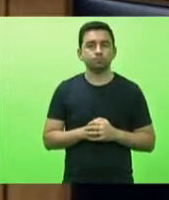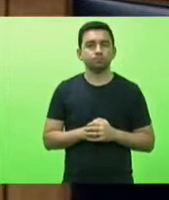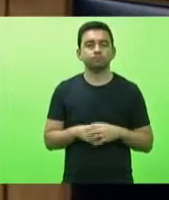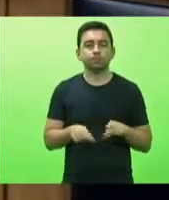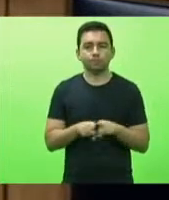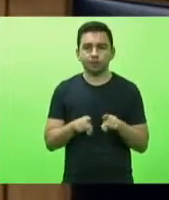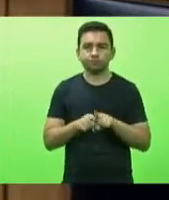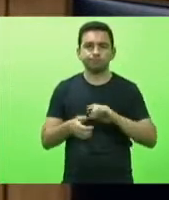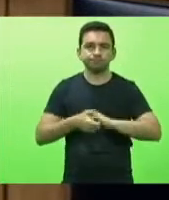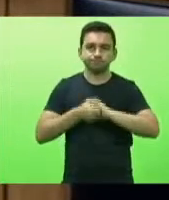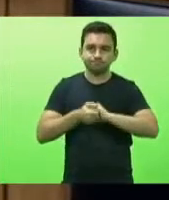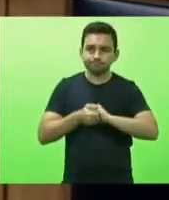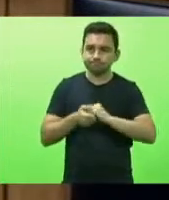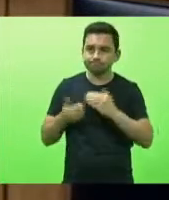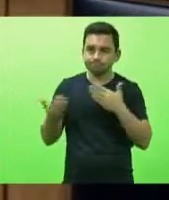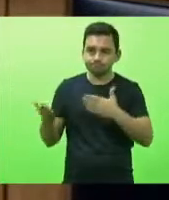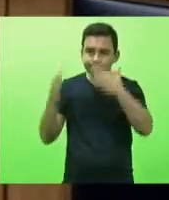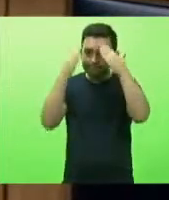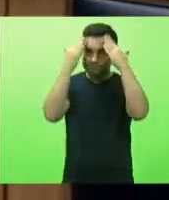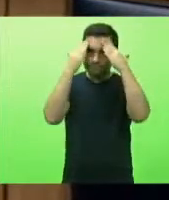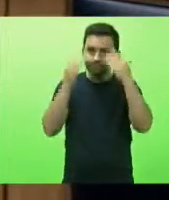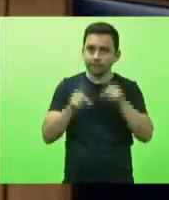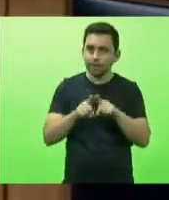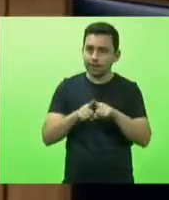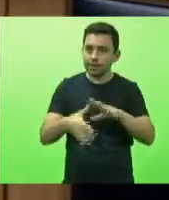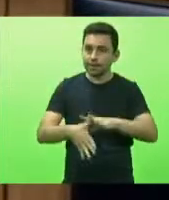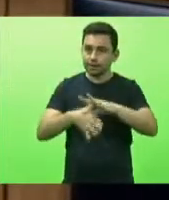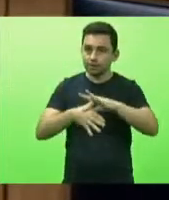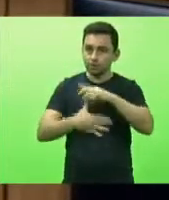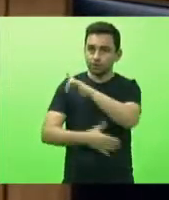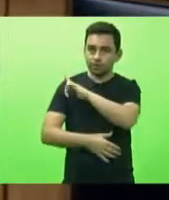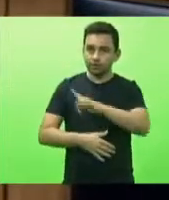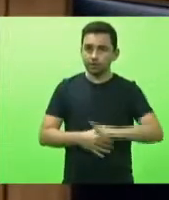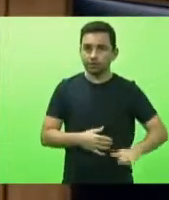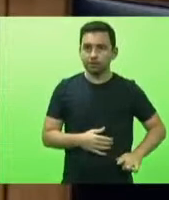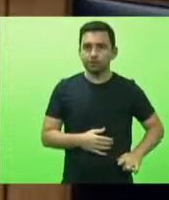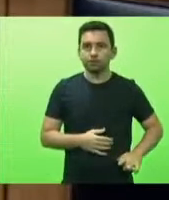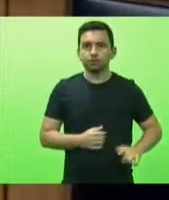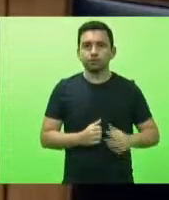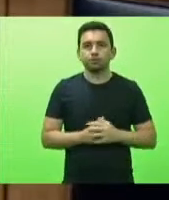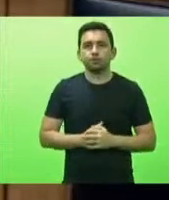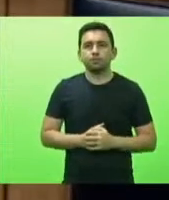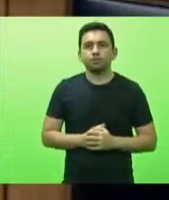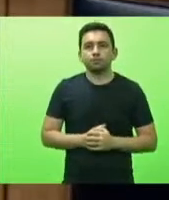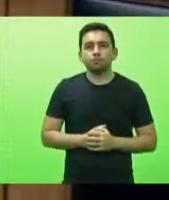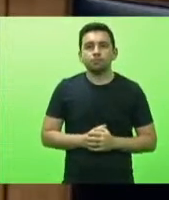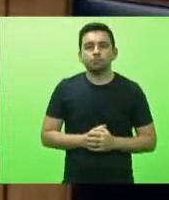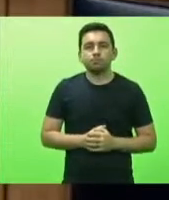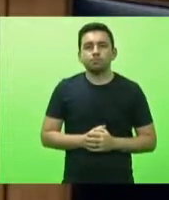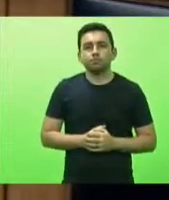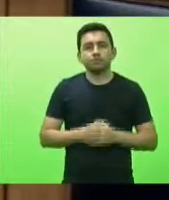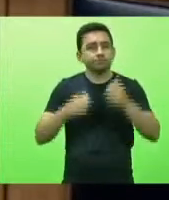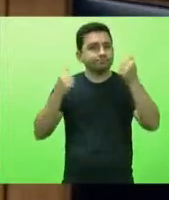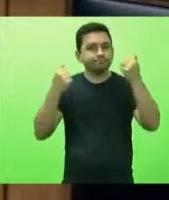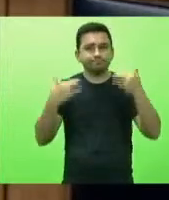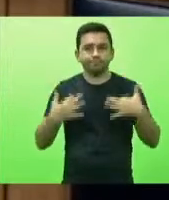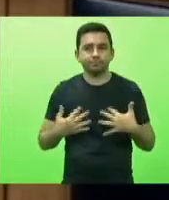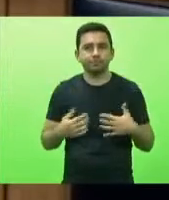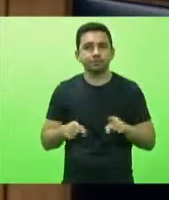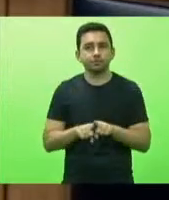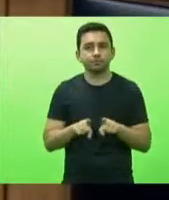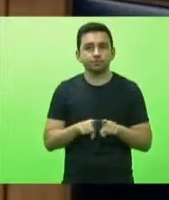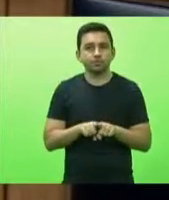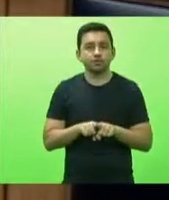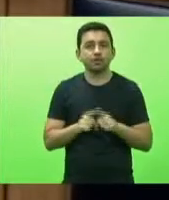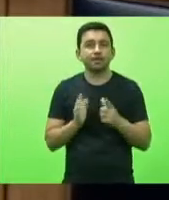cumprimentar o Zé Milton que representa aqui a liderança do governo e dizer que antes